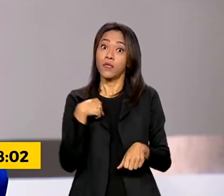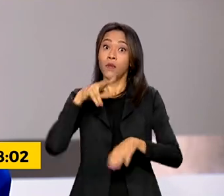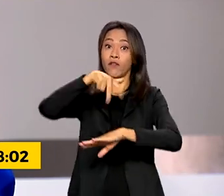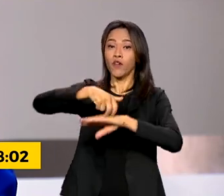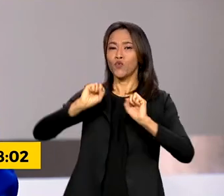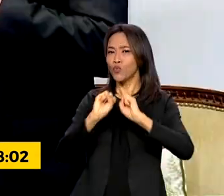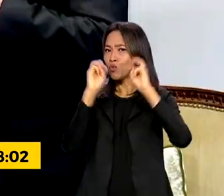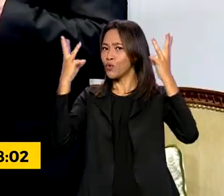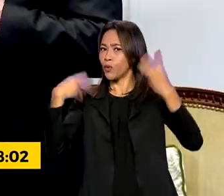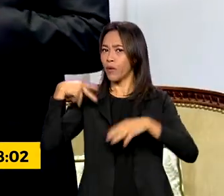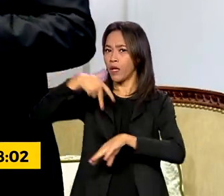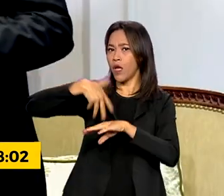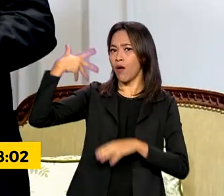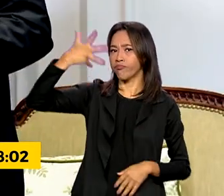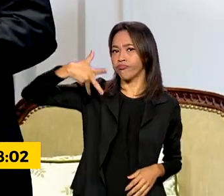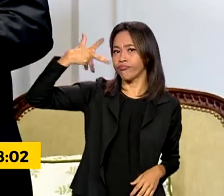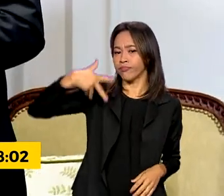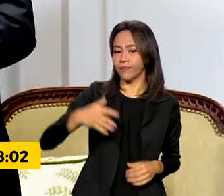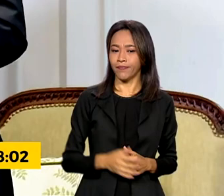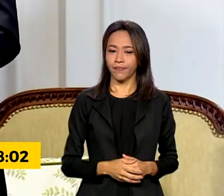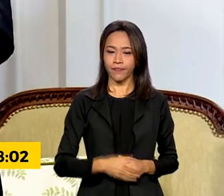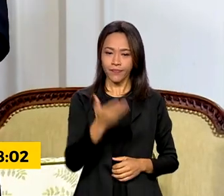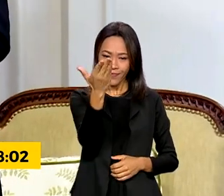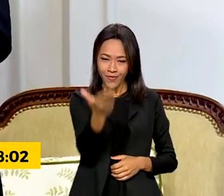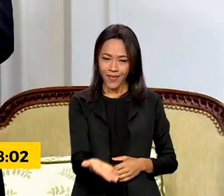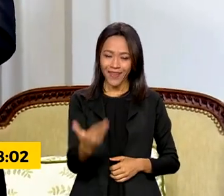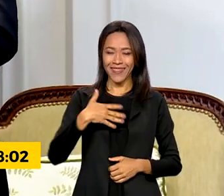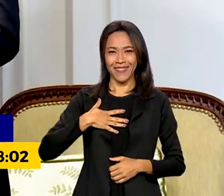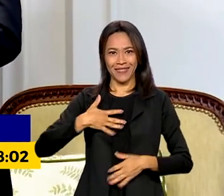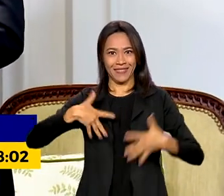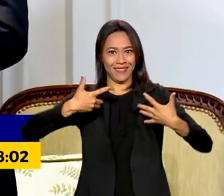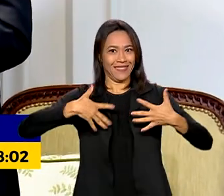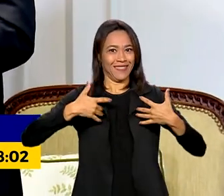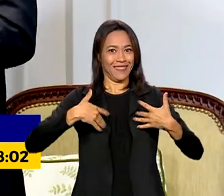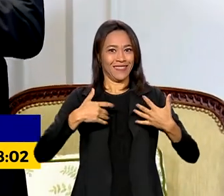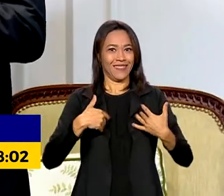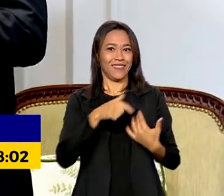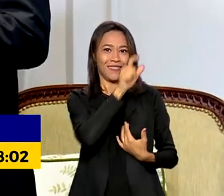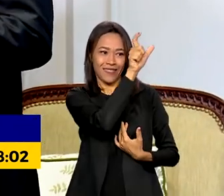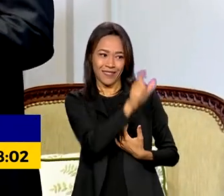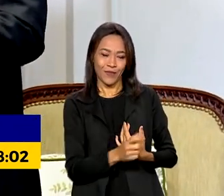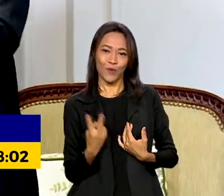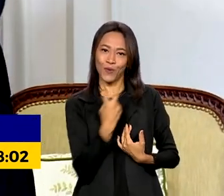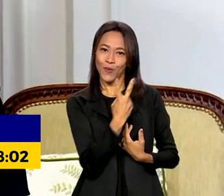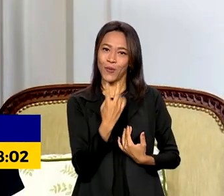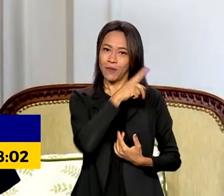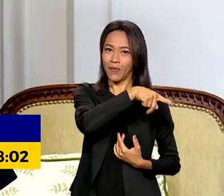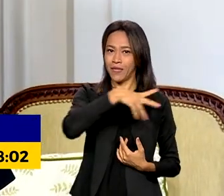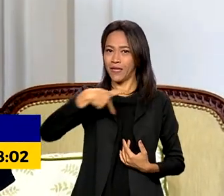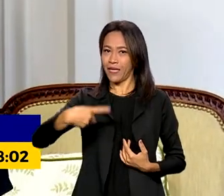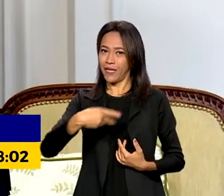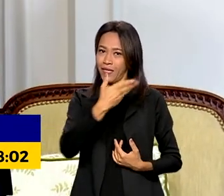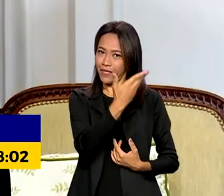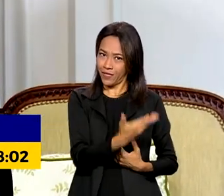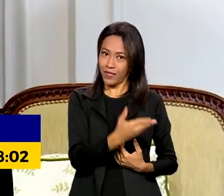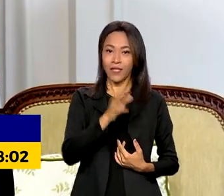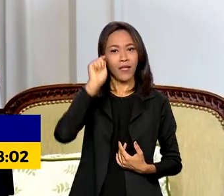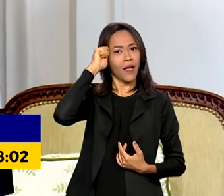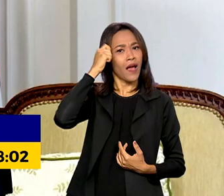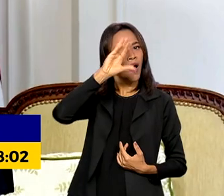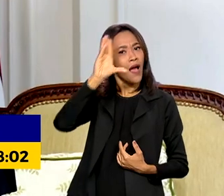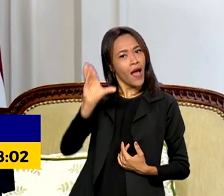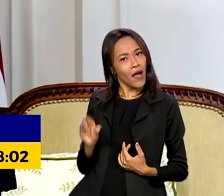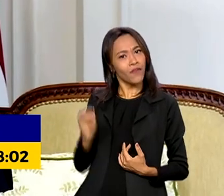música. A saudação entusiasmada entre o presidente brasileiro e o presidente sul-africano vai muito além de um rito